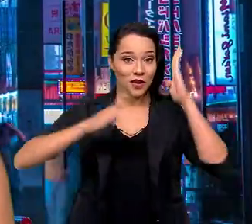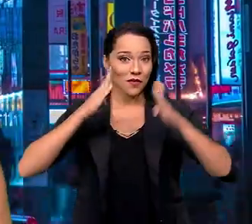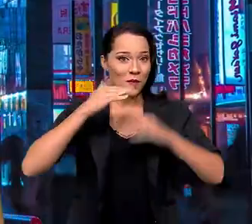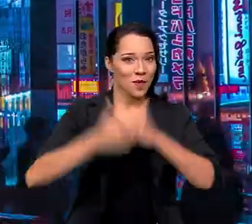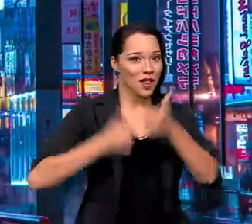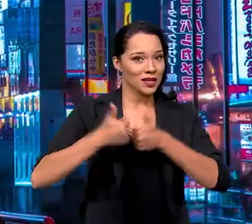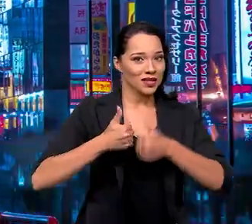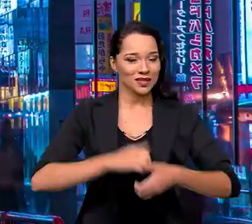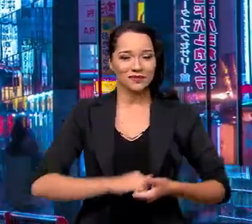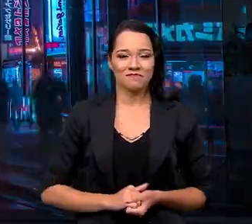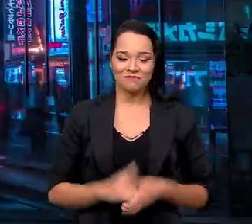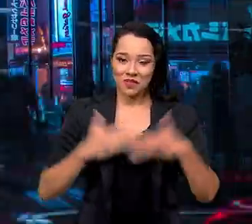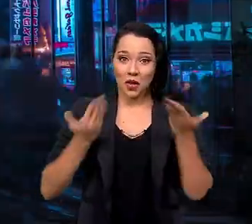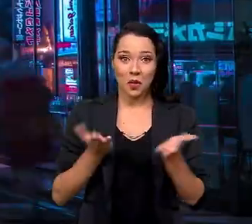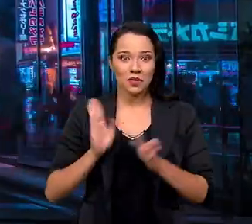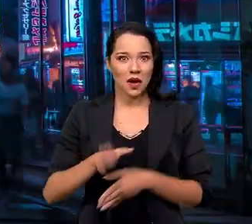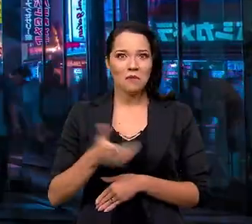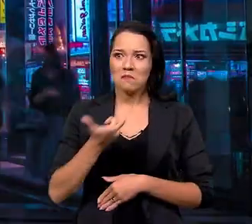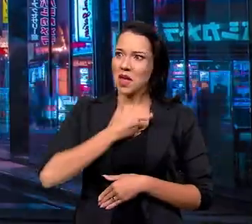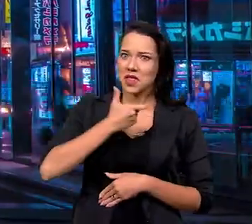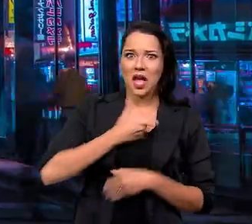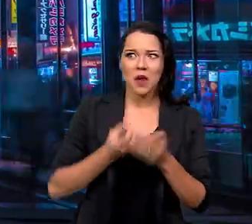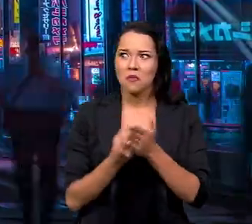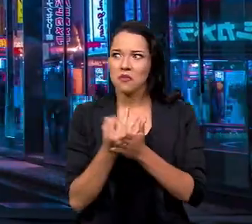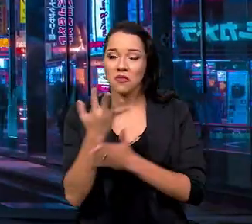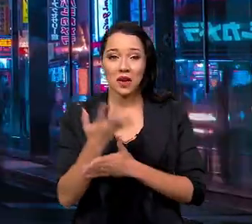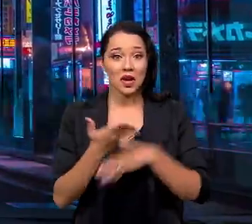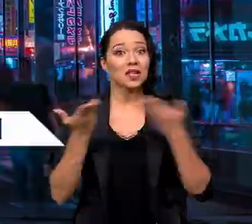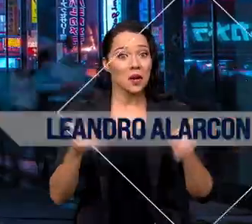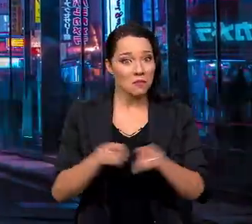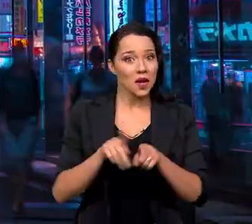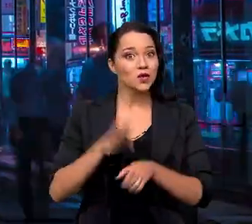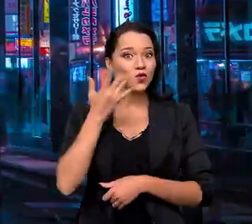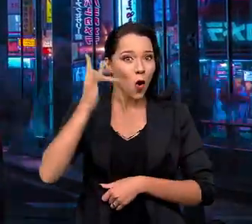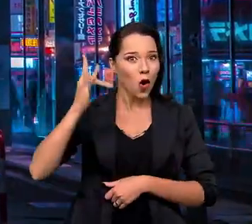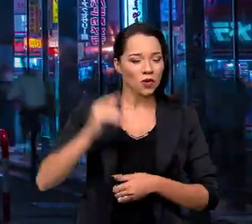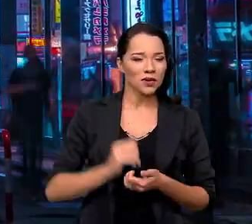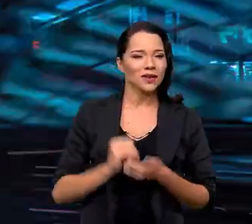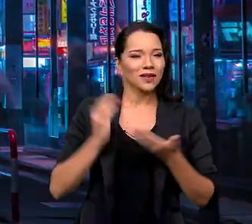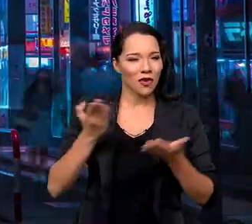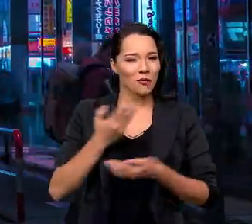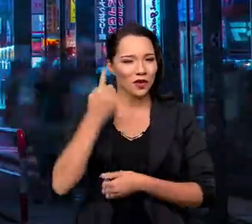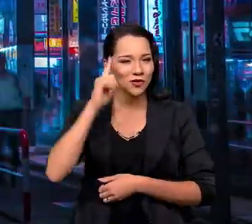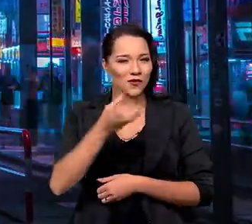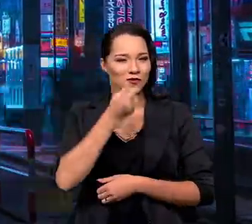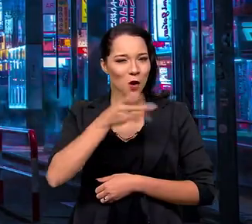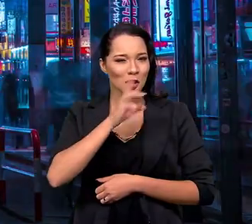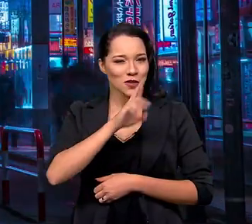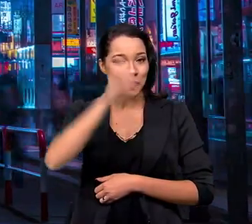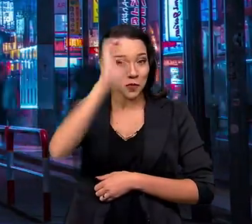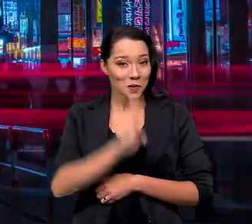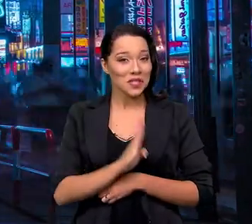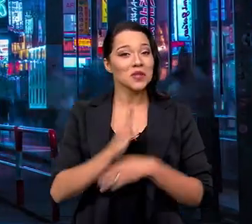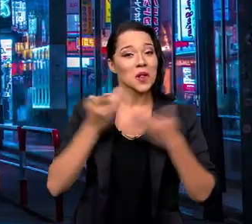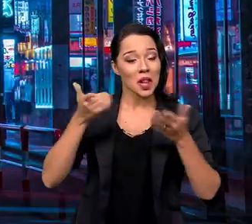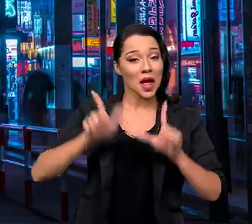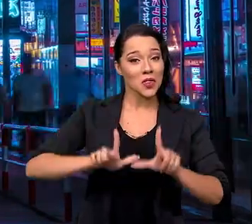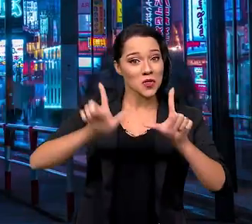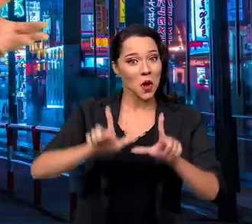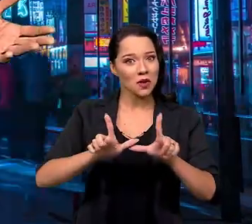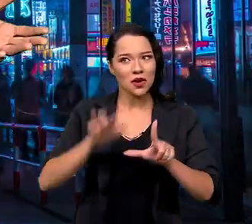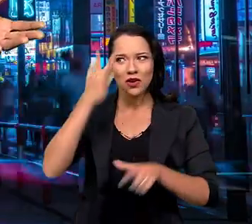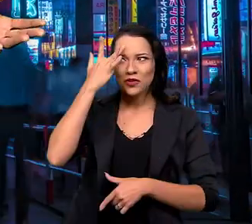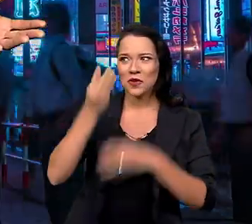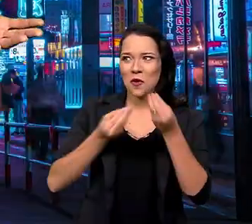Salve, salve, galera! Beleza? Medalha pra caramba, hein? Inclusive de ouro! Foi mais um dia de bons resultados pro Brasil, lá em